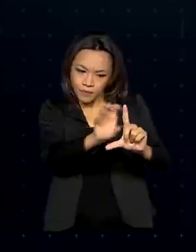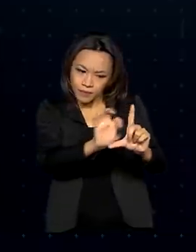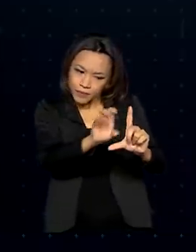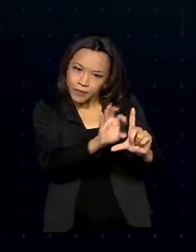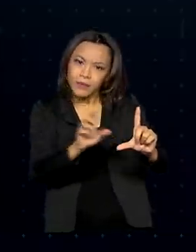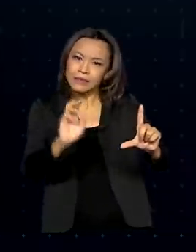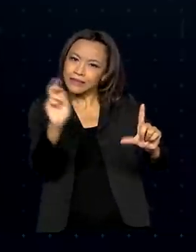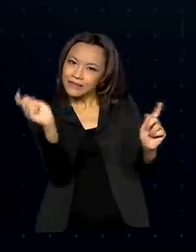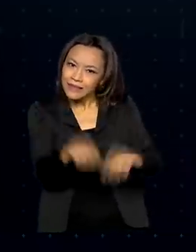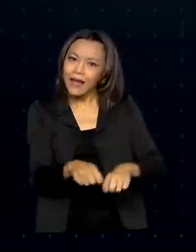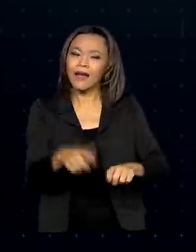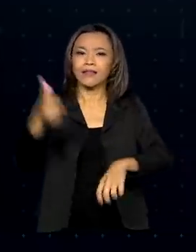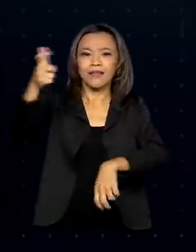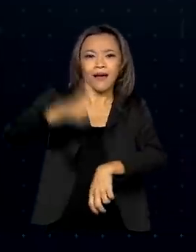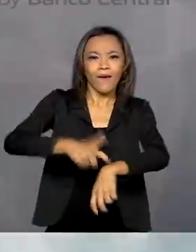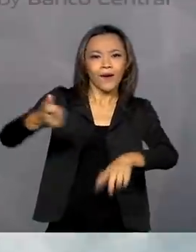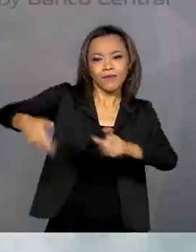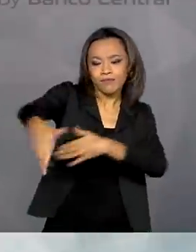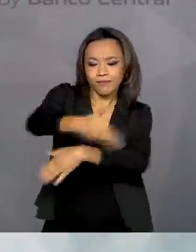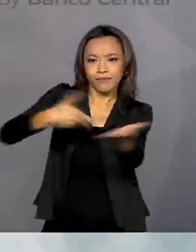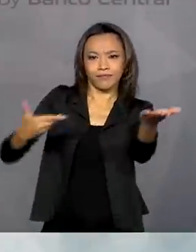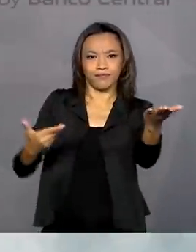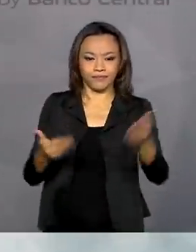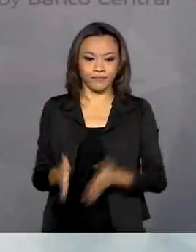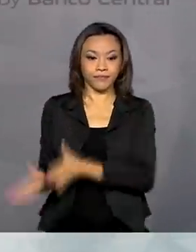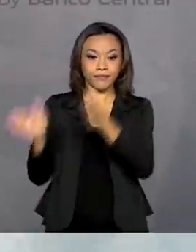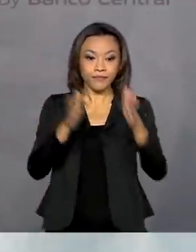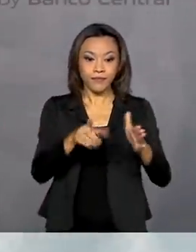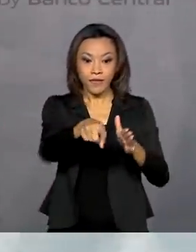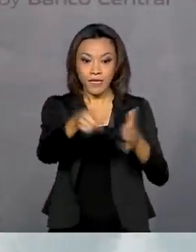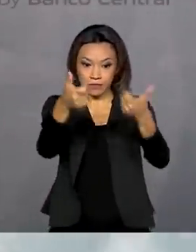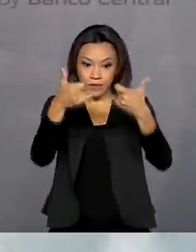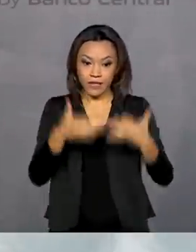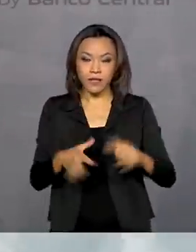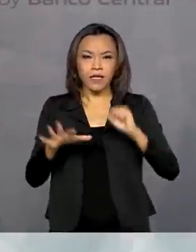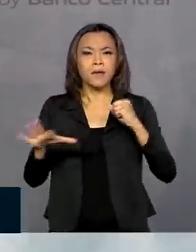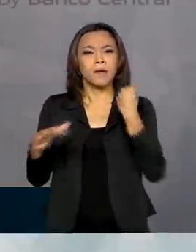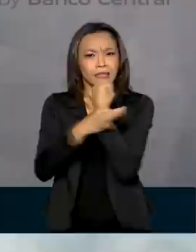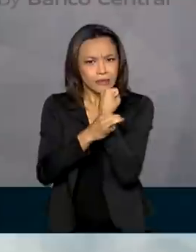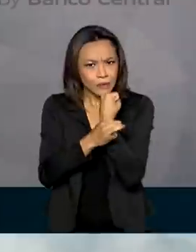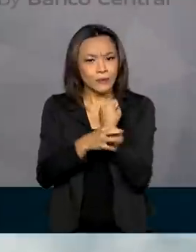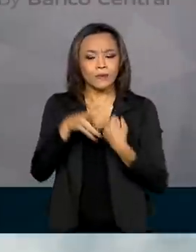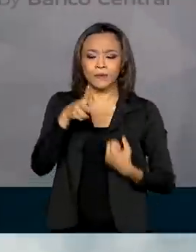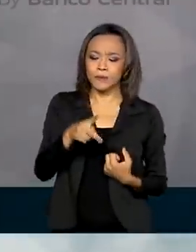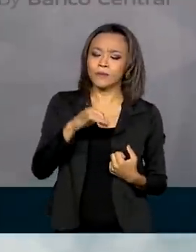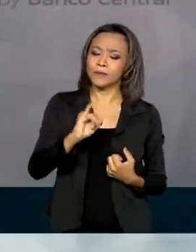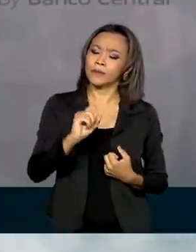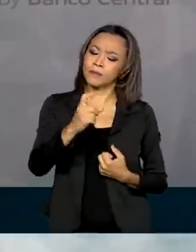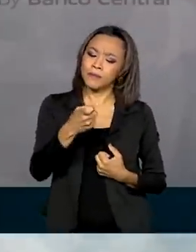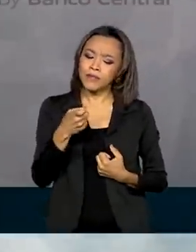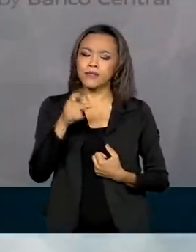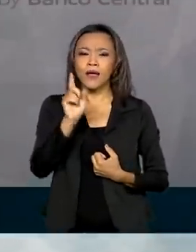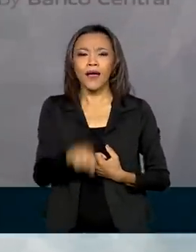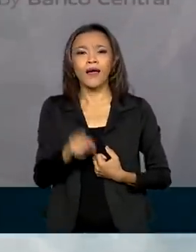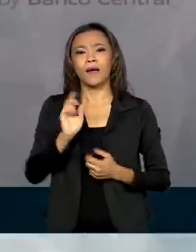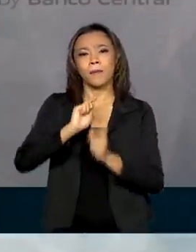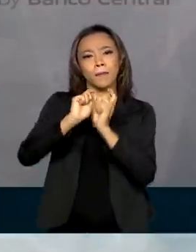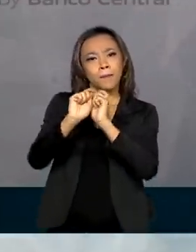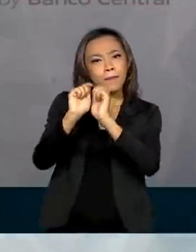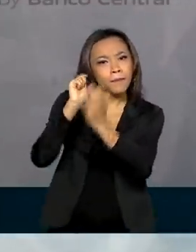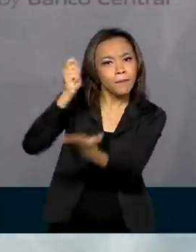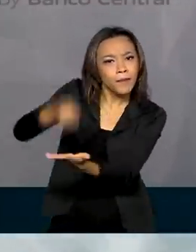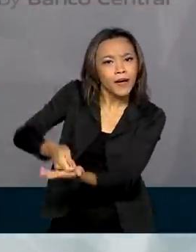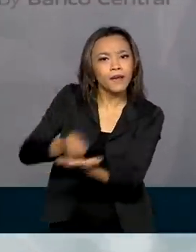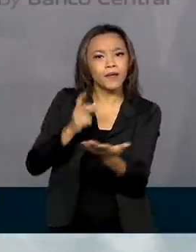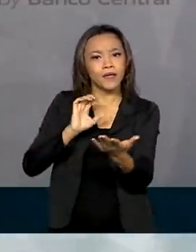transação é em tempo real. O PIX é muito seguro. O PIX vai incluir uma nova forma de pagamento que é rastreável,